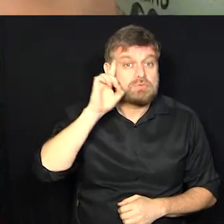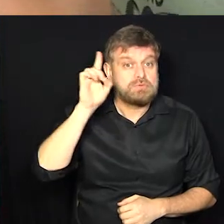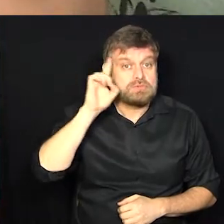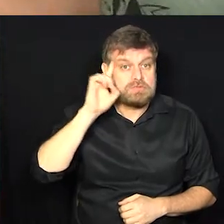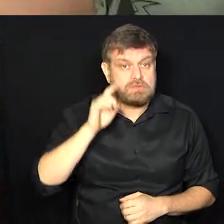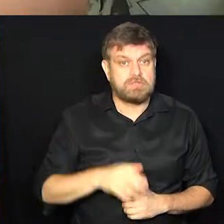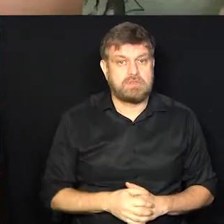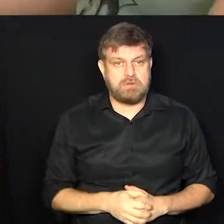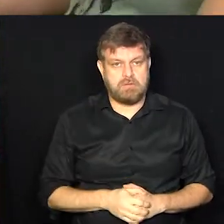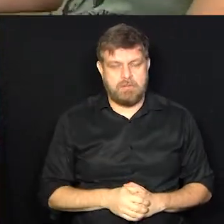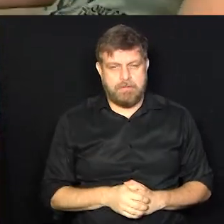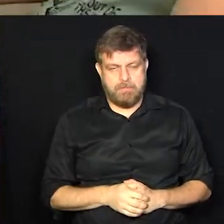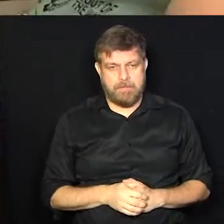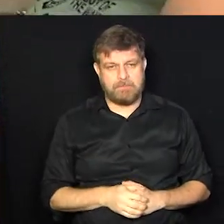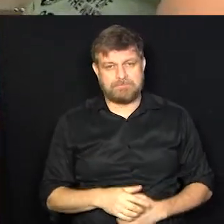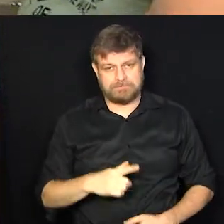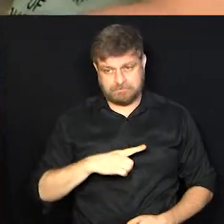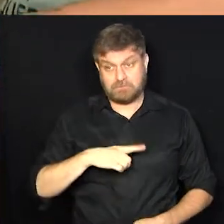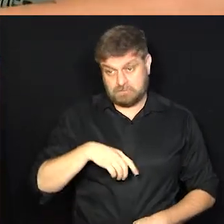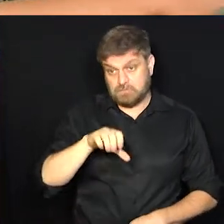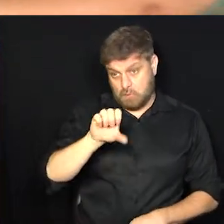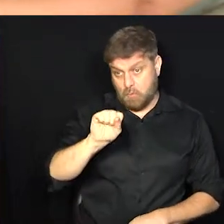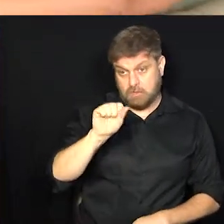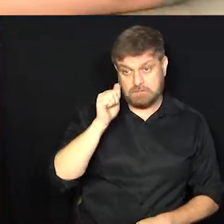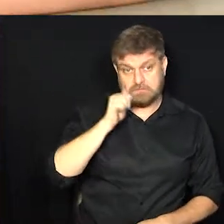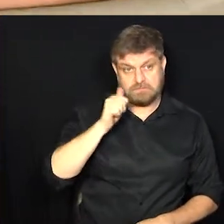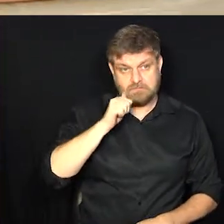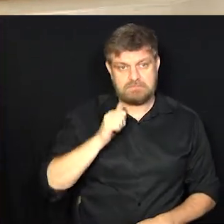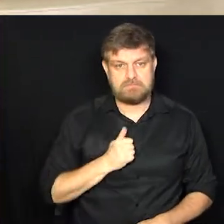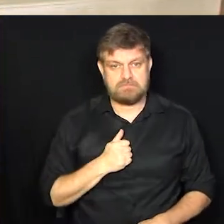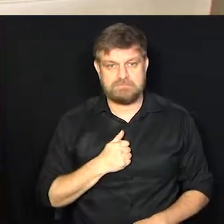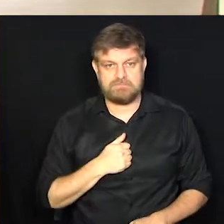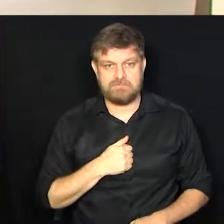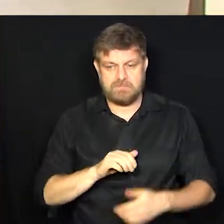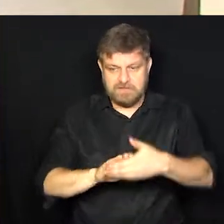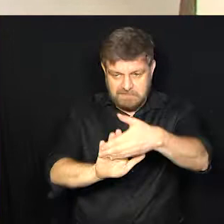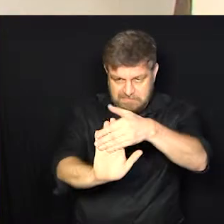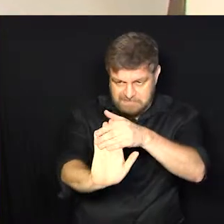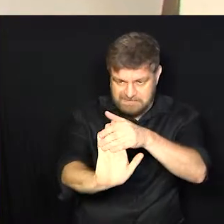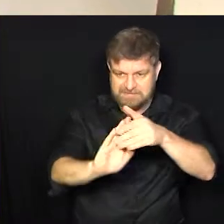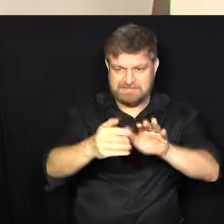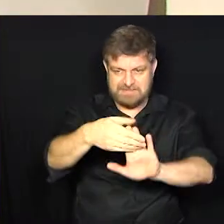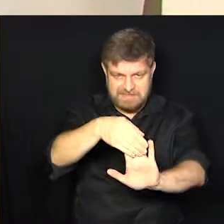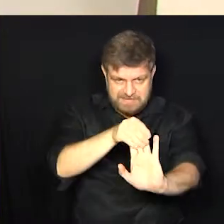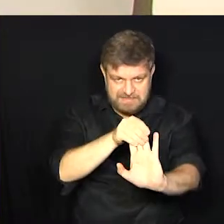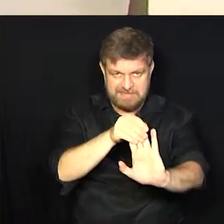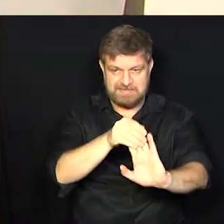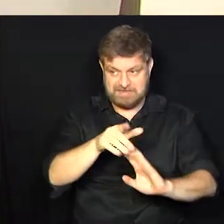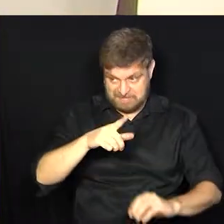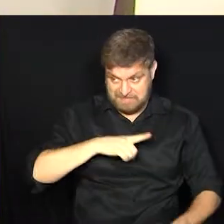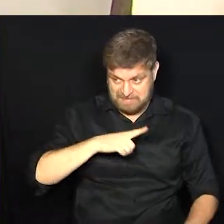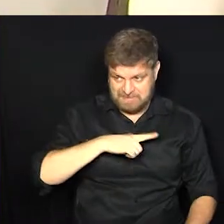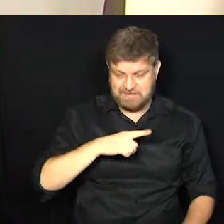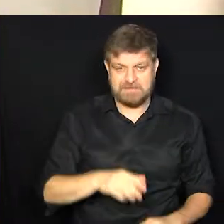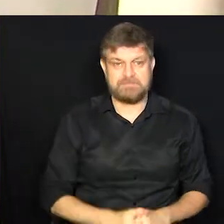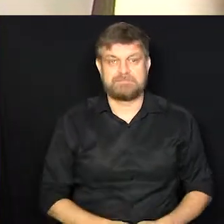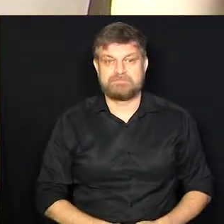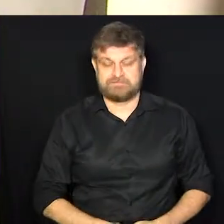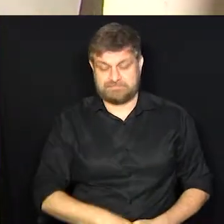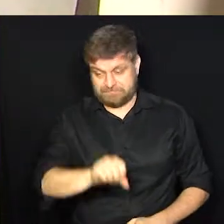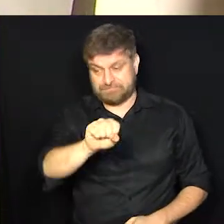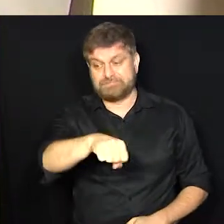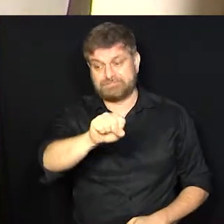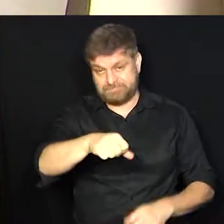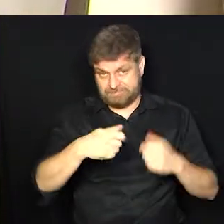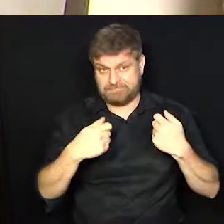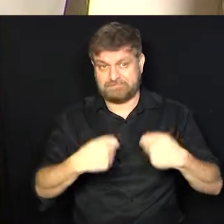Bastante, né? Bastante. Bastante. Bastante, graças a algum exercício pra mão, pra... Olha, teria que fazer. Tem que fazer, né,